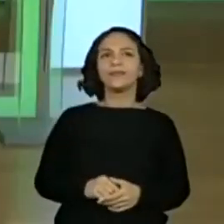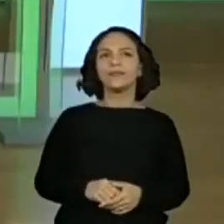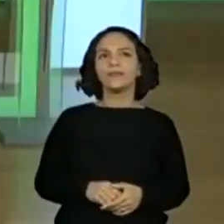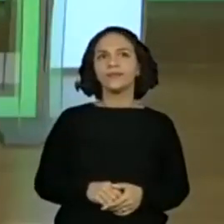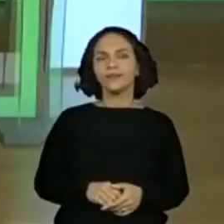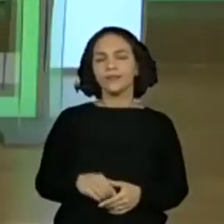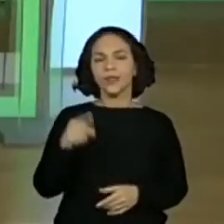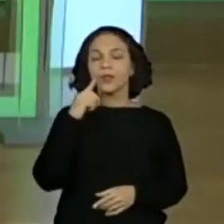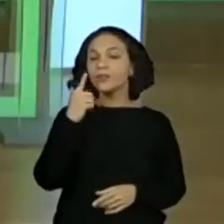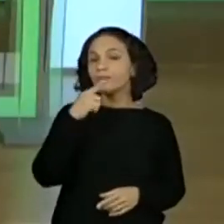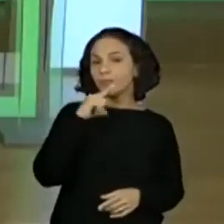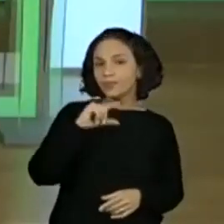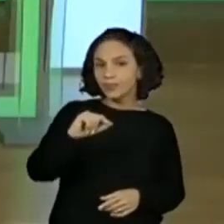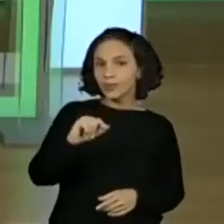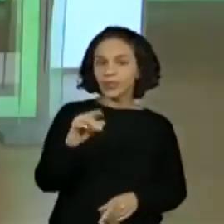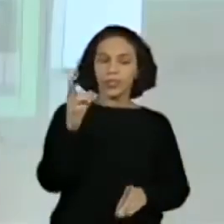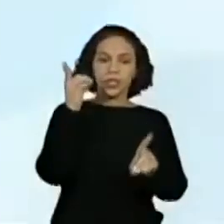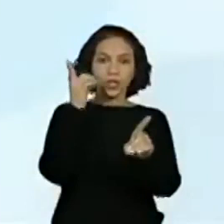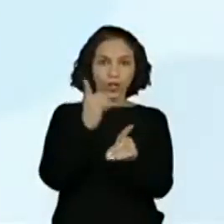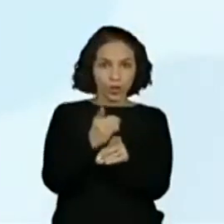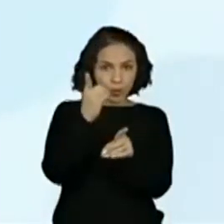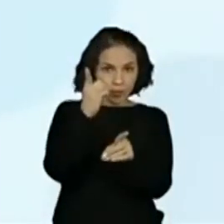descobre.